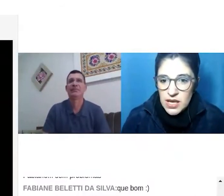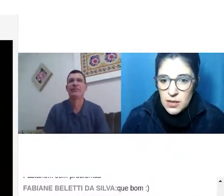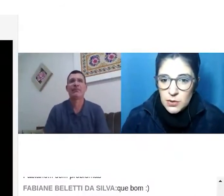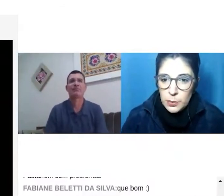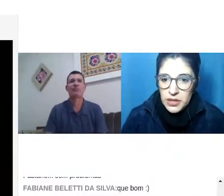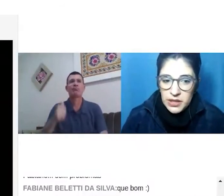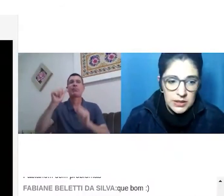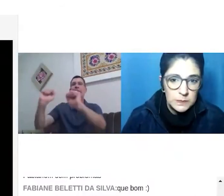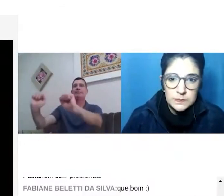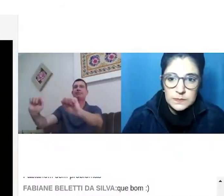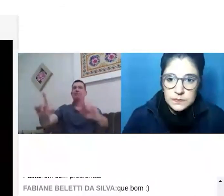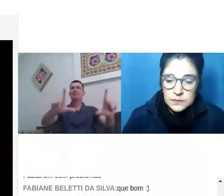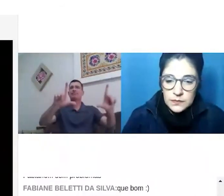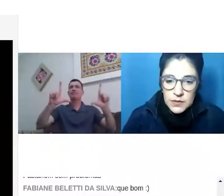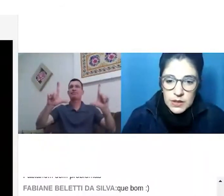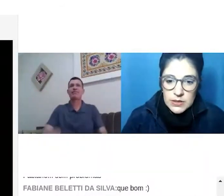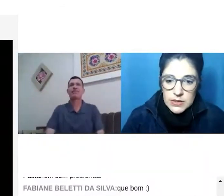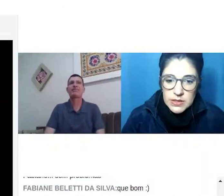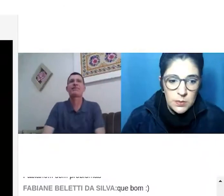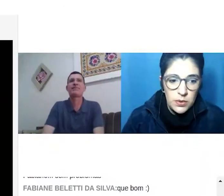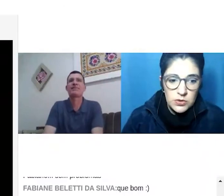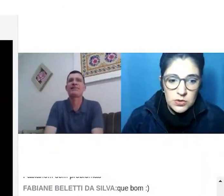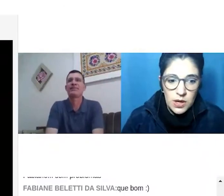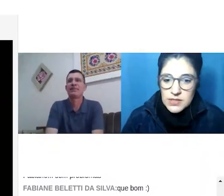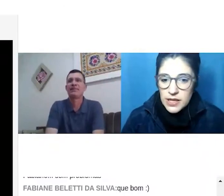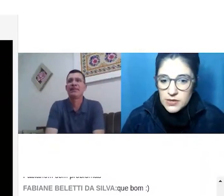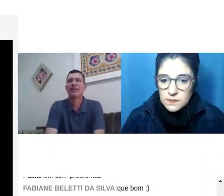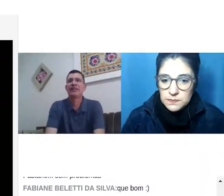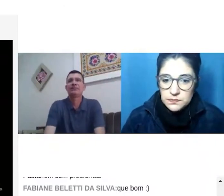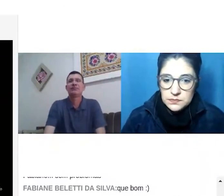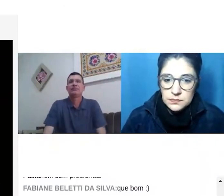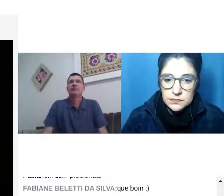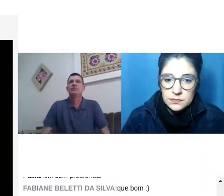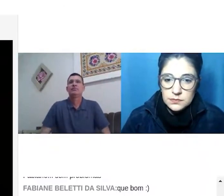percebem? Compreendem? Se sim pode trocar o slide.